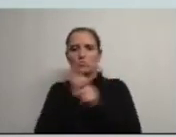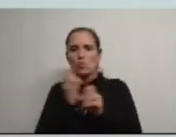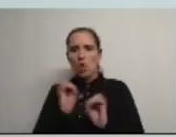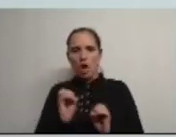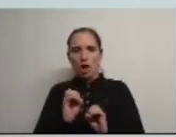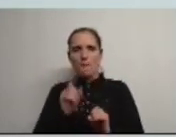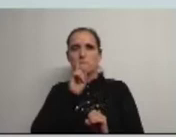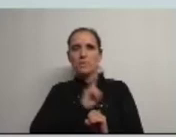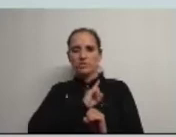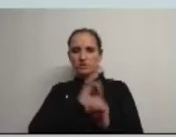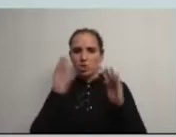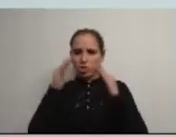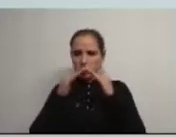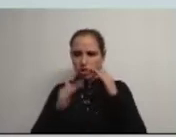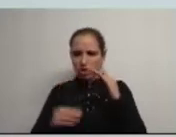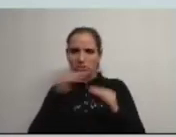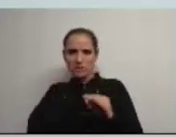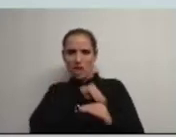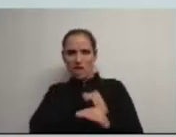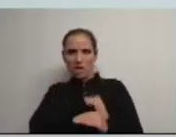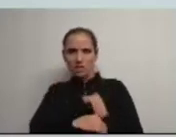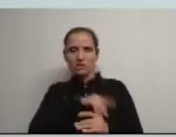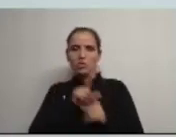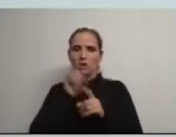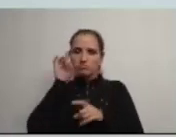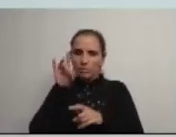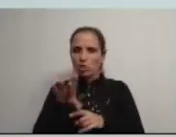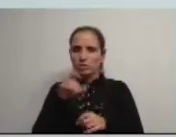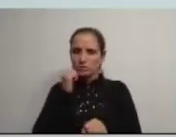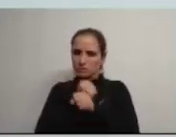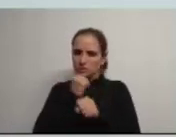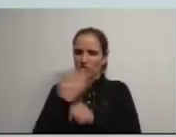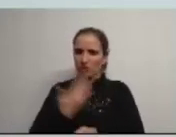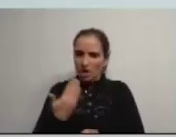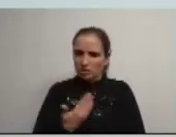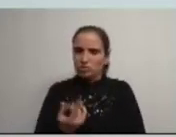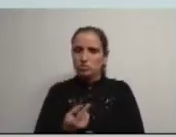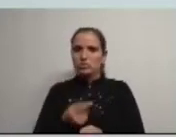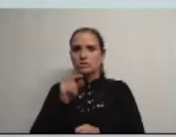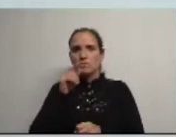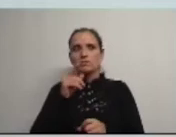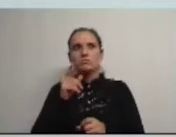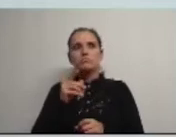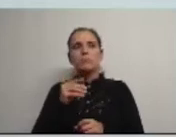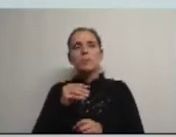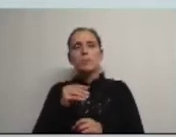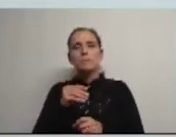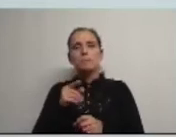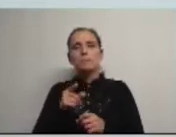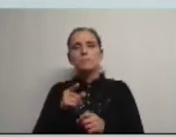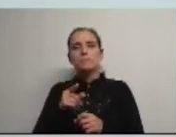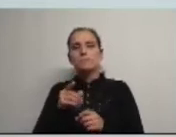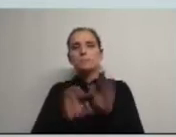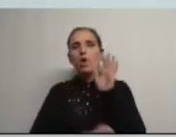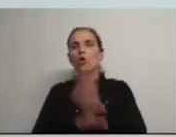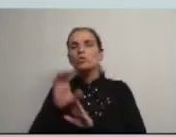privatização diminuição de salários ataca aos direitos sociais e de trabalho e ao desmantelamento de serviço público como disse condição necessária